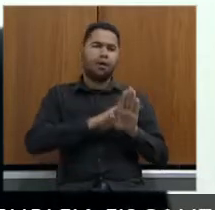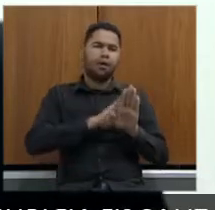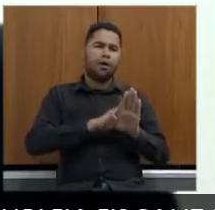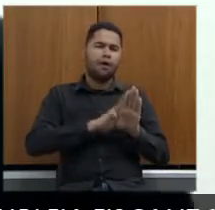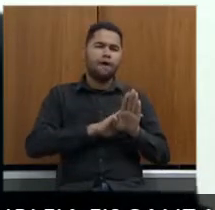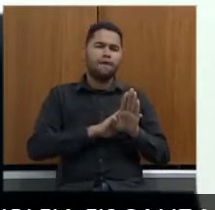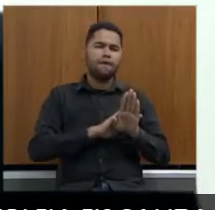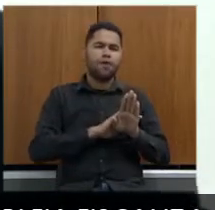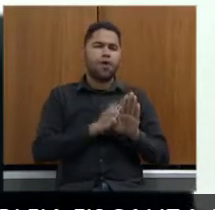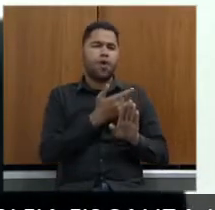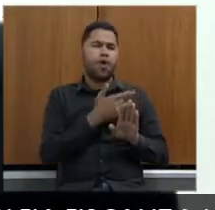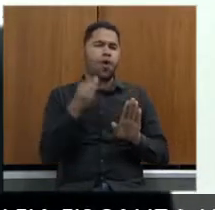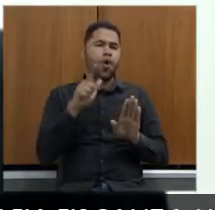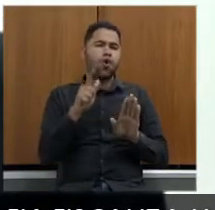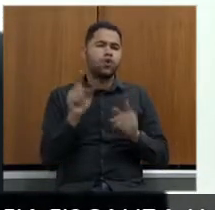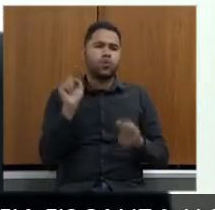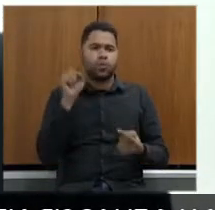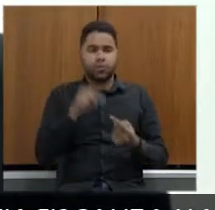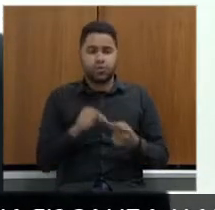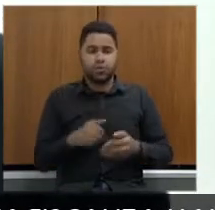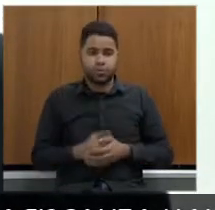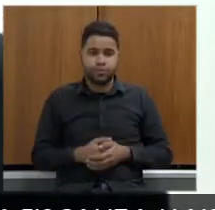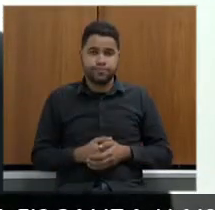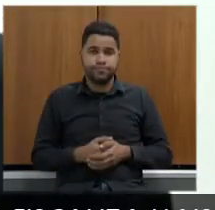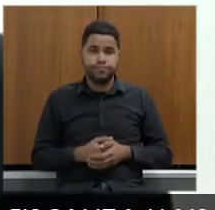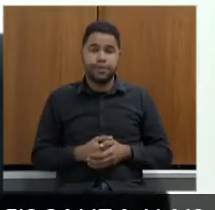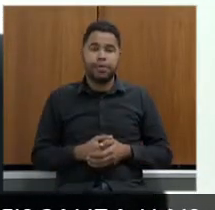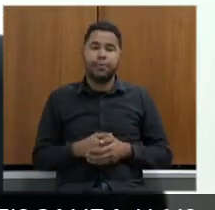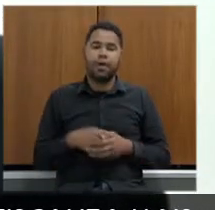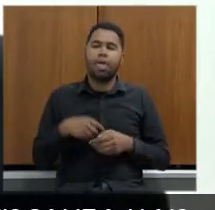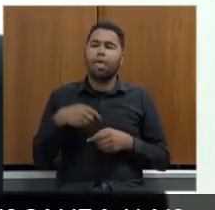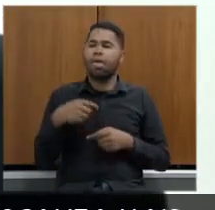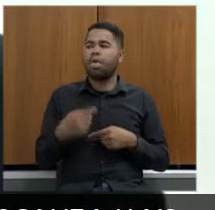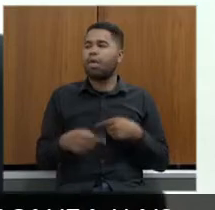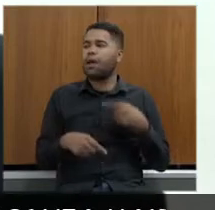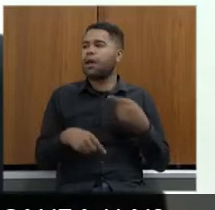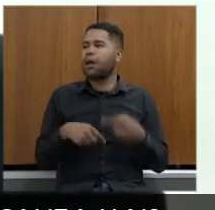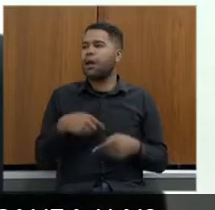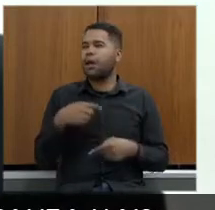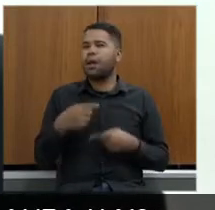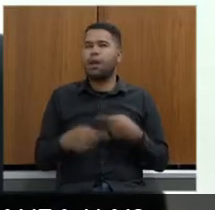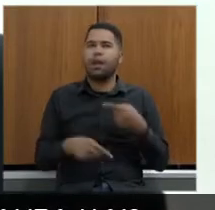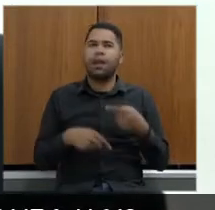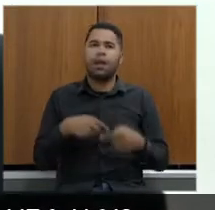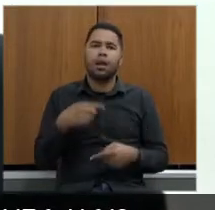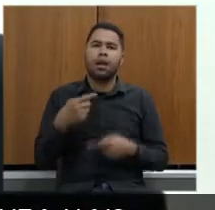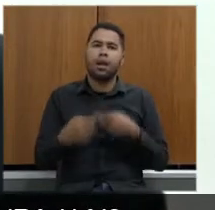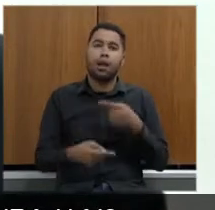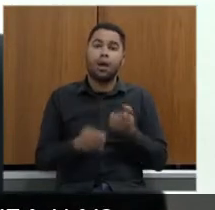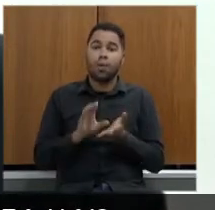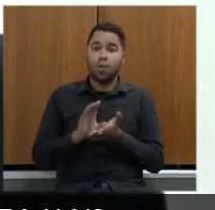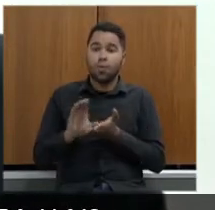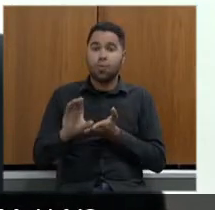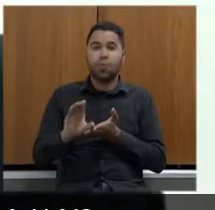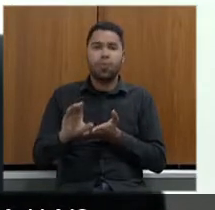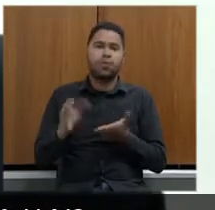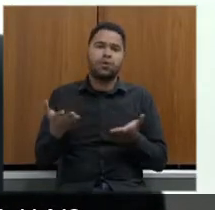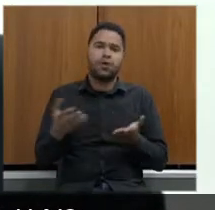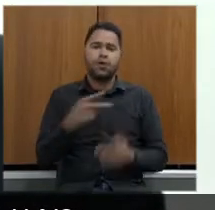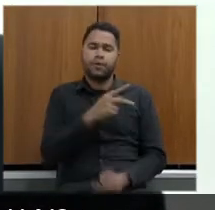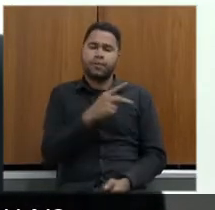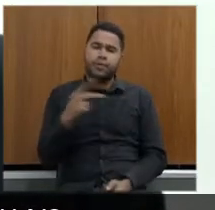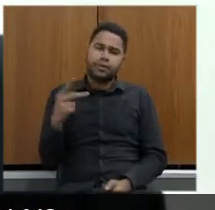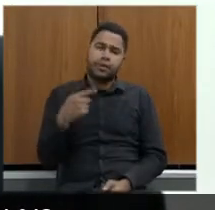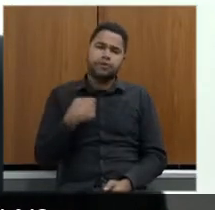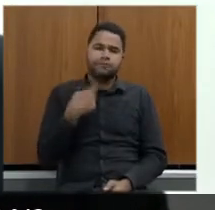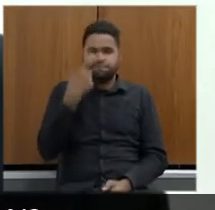quintas intenções justamente para retardar o investimento de tamanha obra então presidente o que me traz aqui